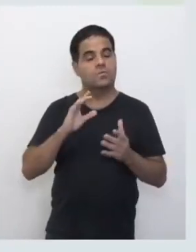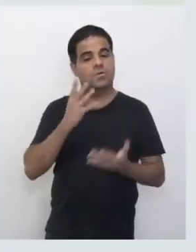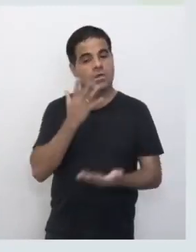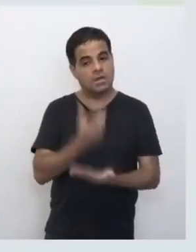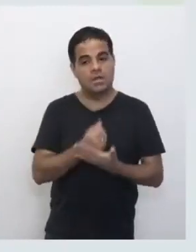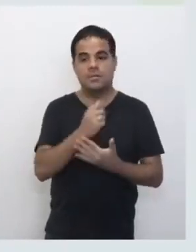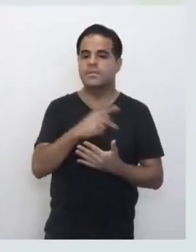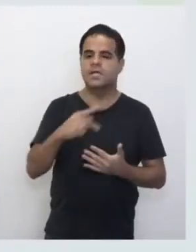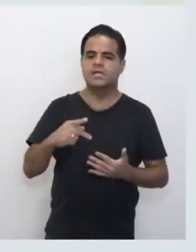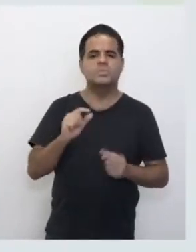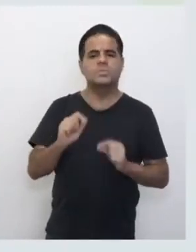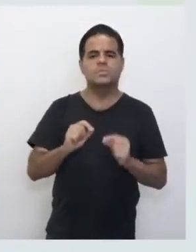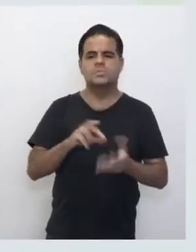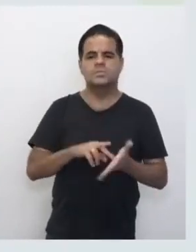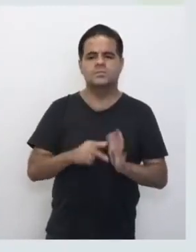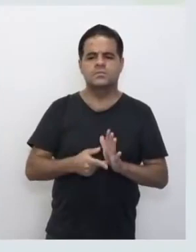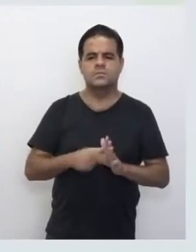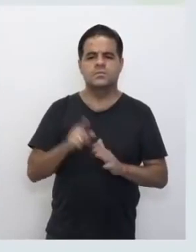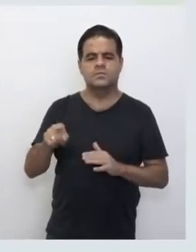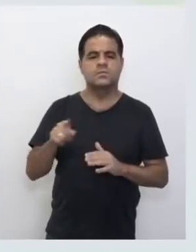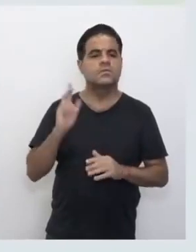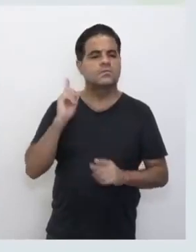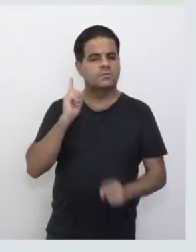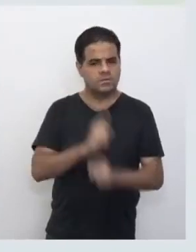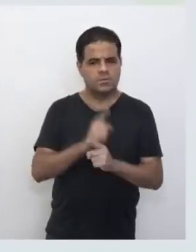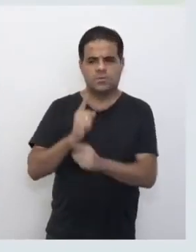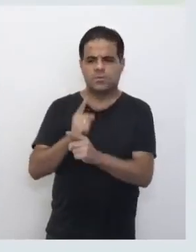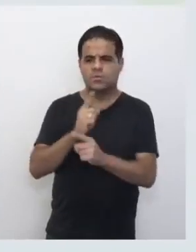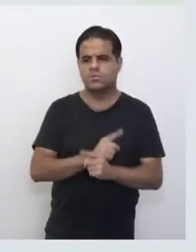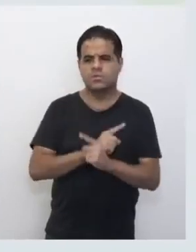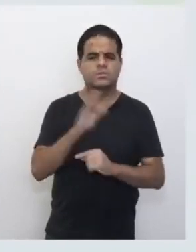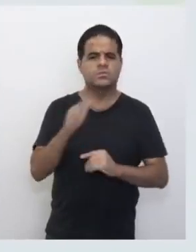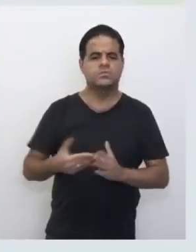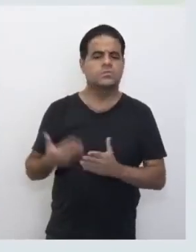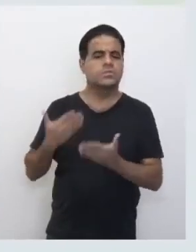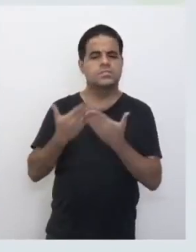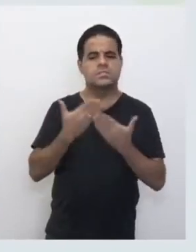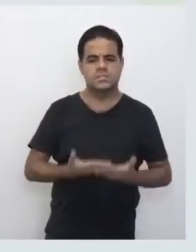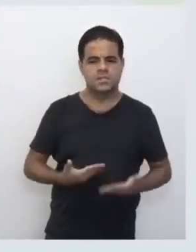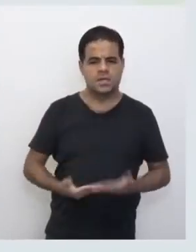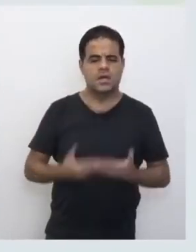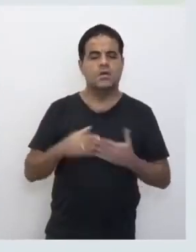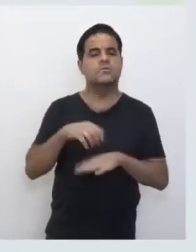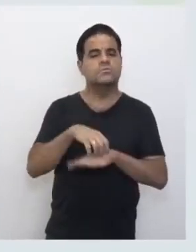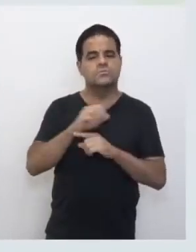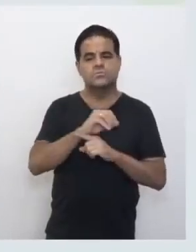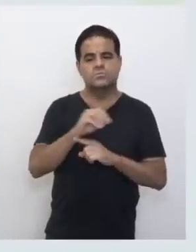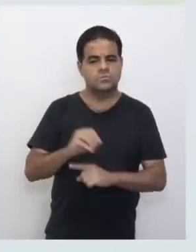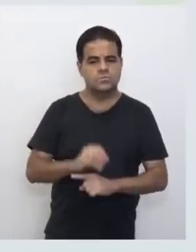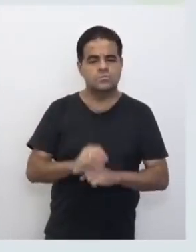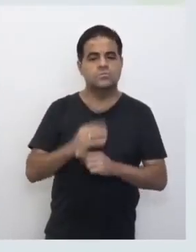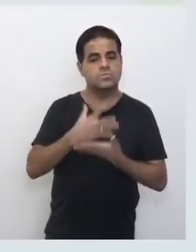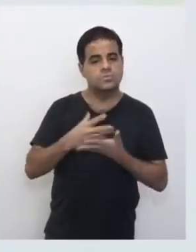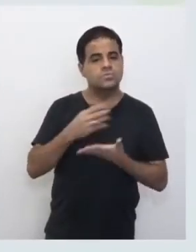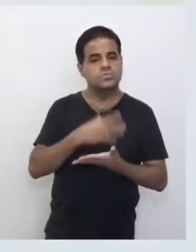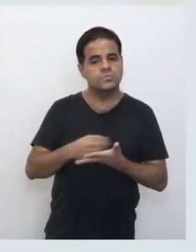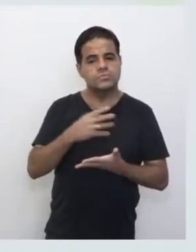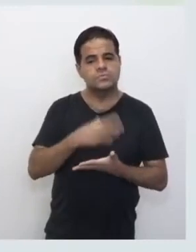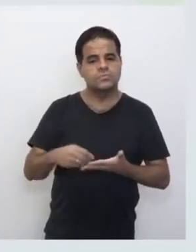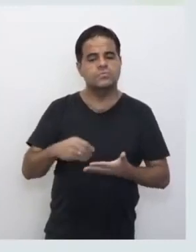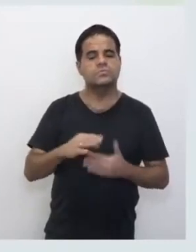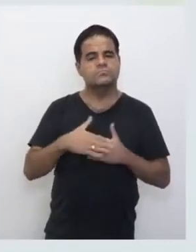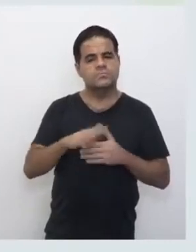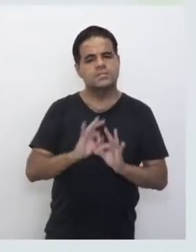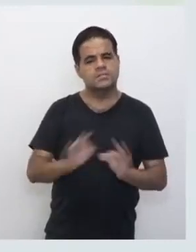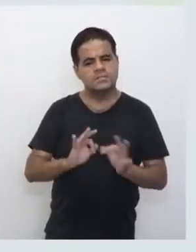esse repositório? Nesse repositório, vocês vão encontrar todas as aulas do centro de mídia, só que com uns filtros um pouquinho mais